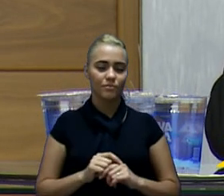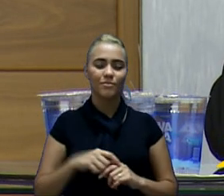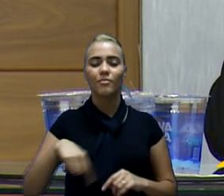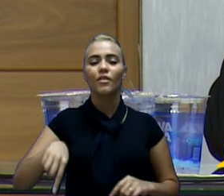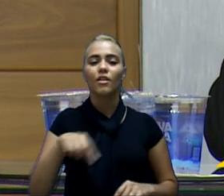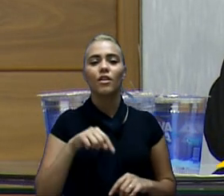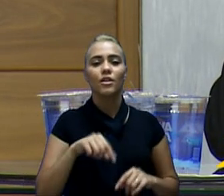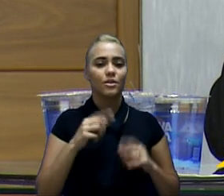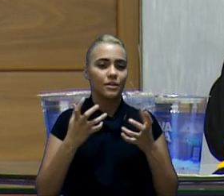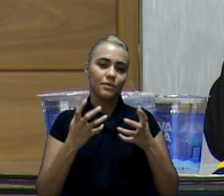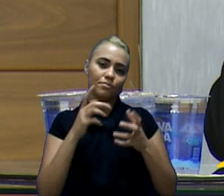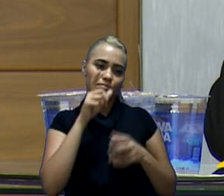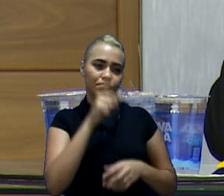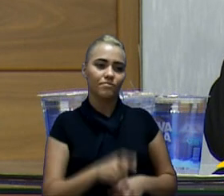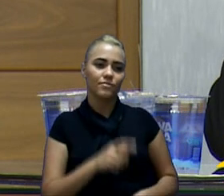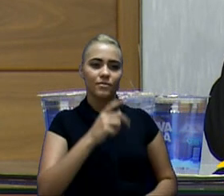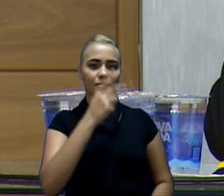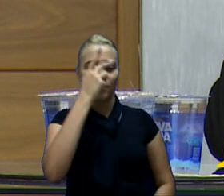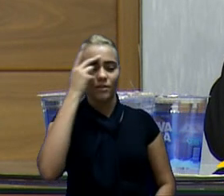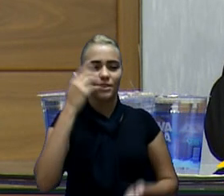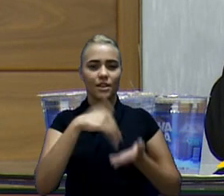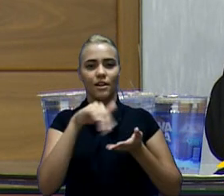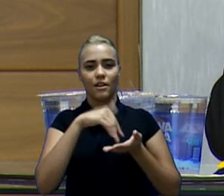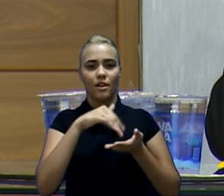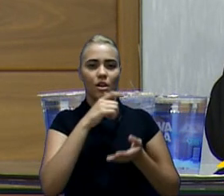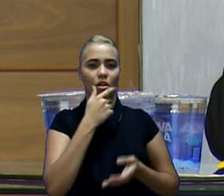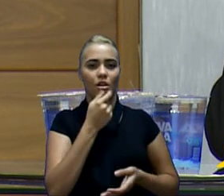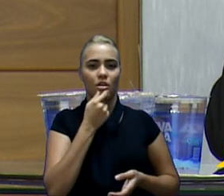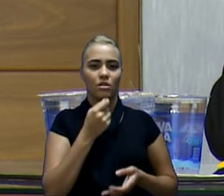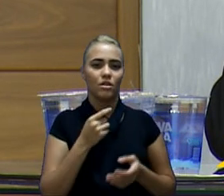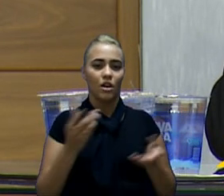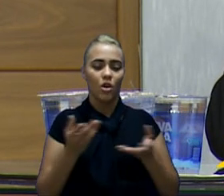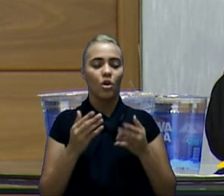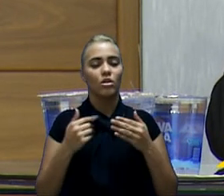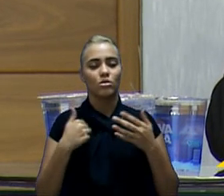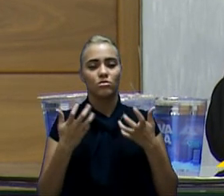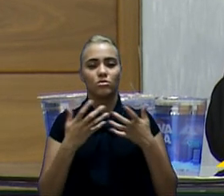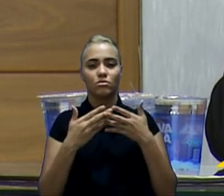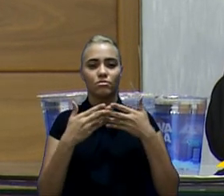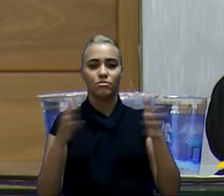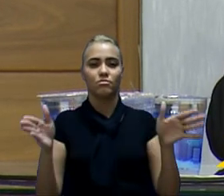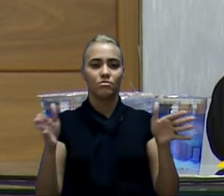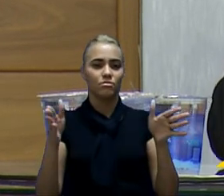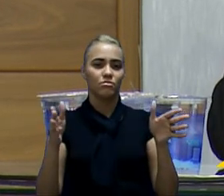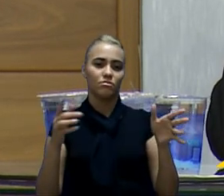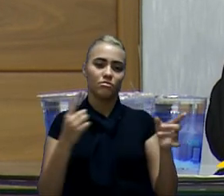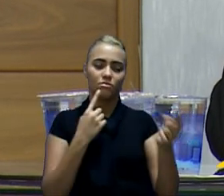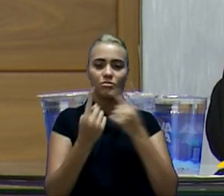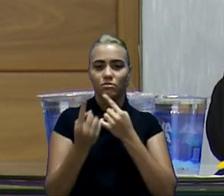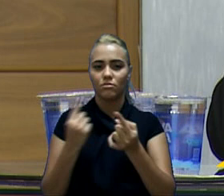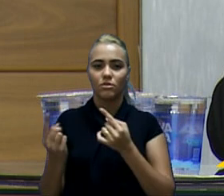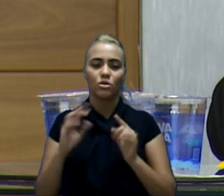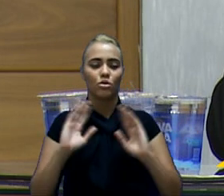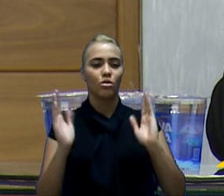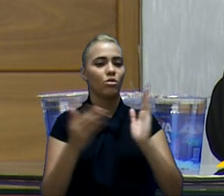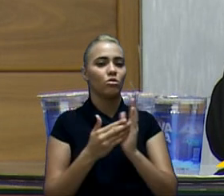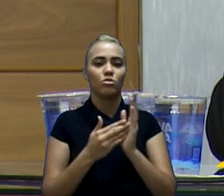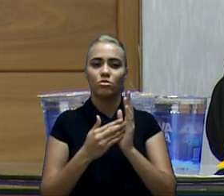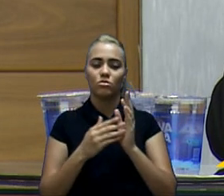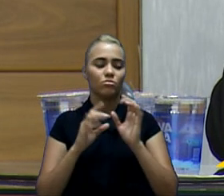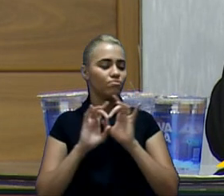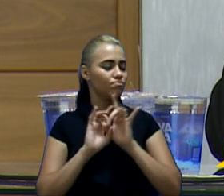secretário, e agora queria abrir a mesa, mostrar a dinâmica, abrir a mesa para todos, da mesa